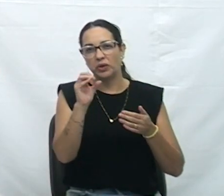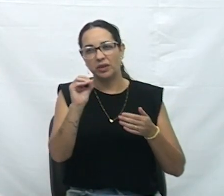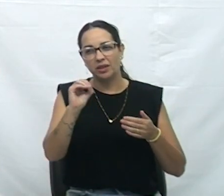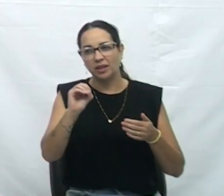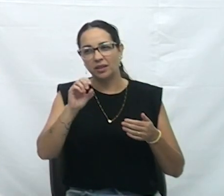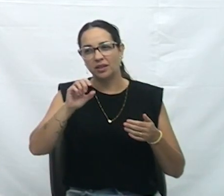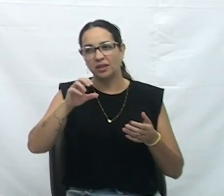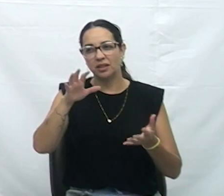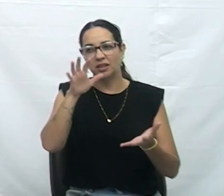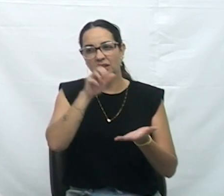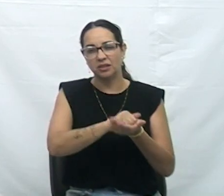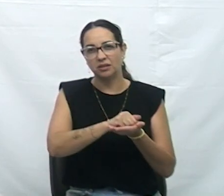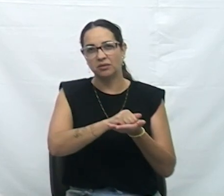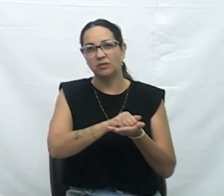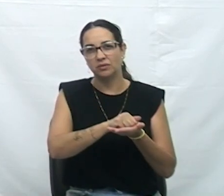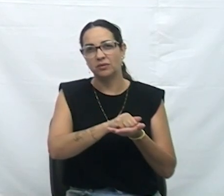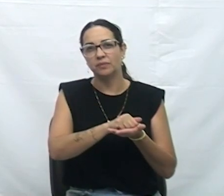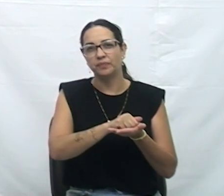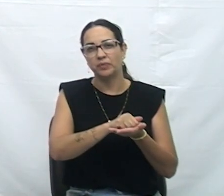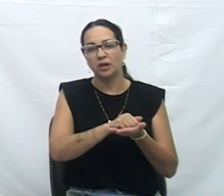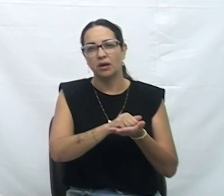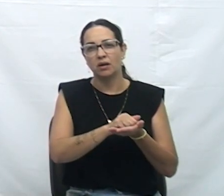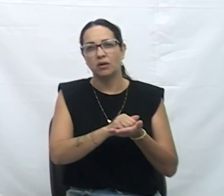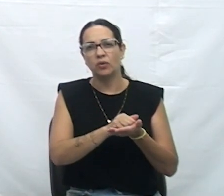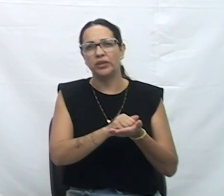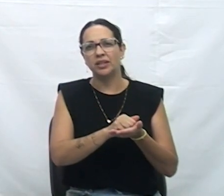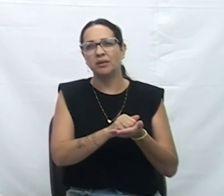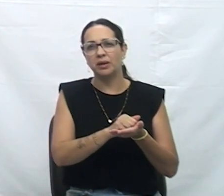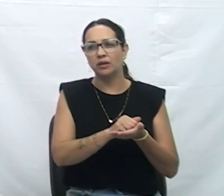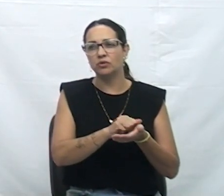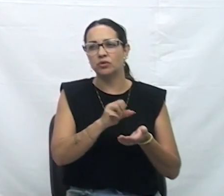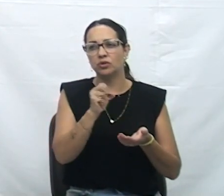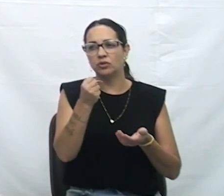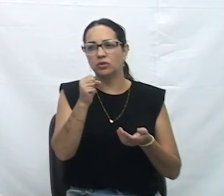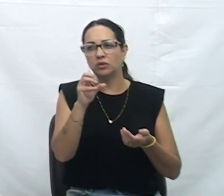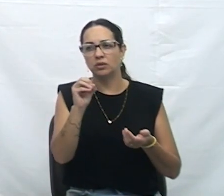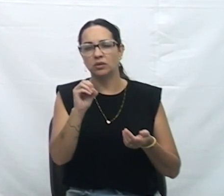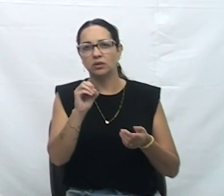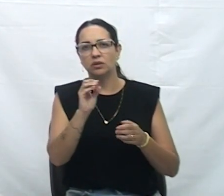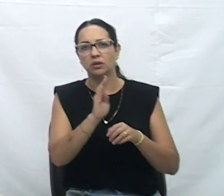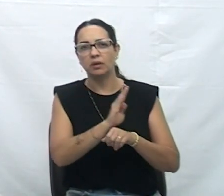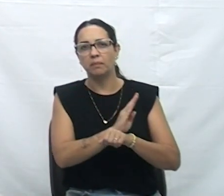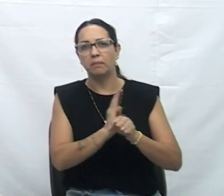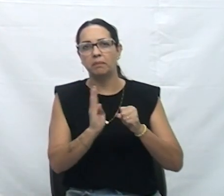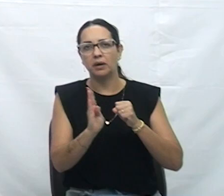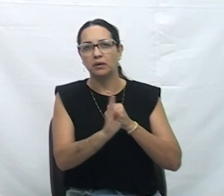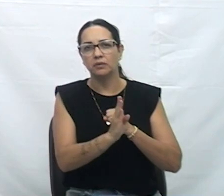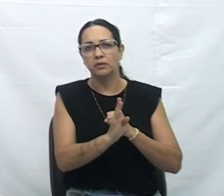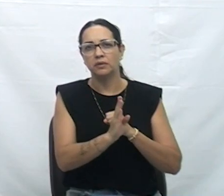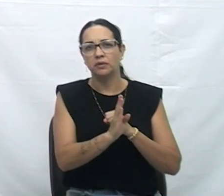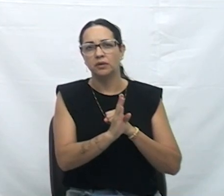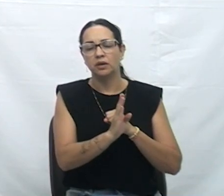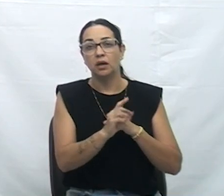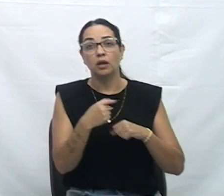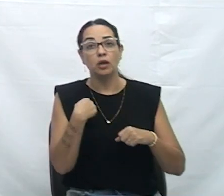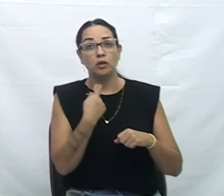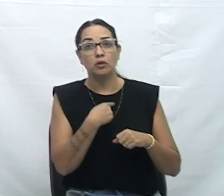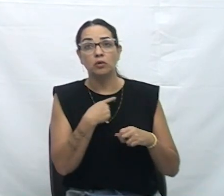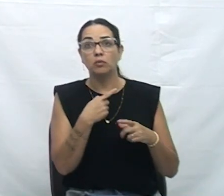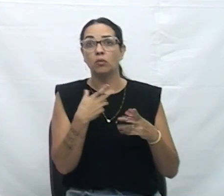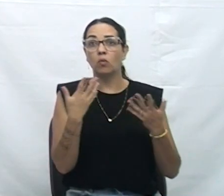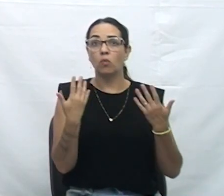eram mais de três bairros ali. E, na verdade, também nos surpreendeu ali que tinham uns